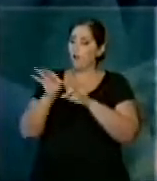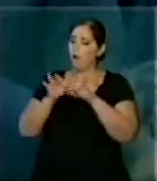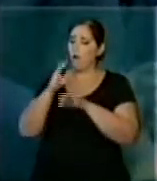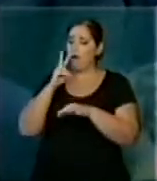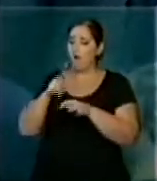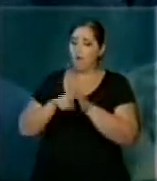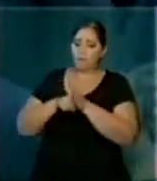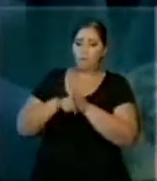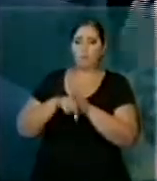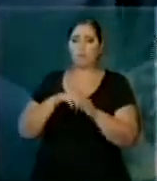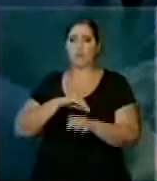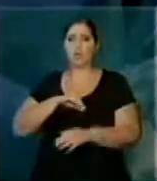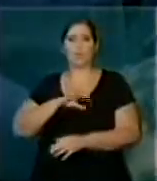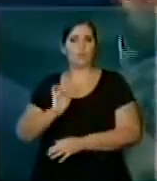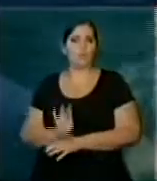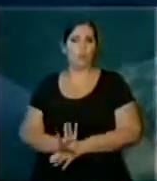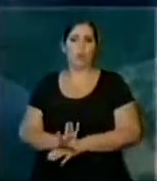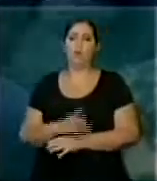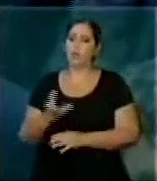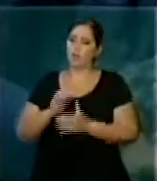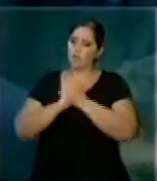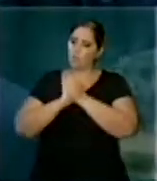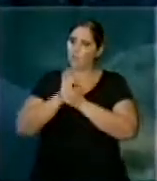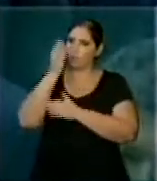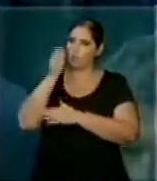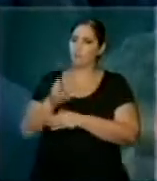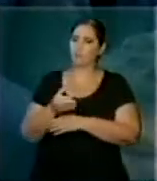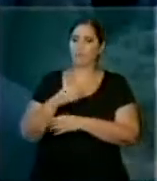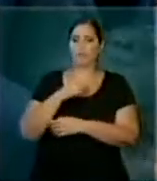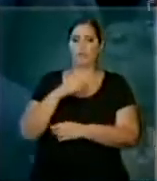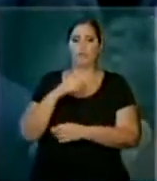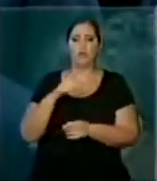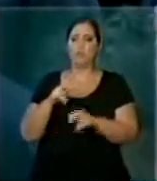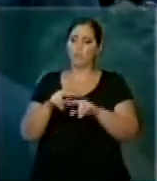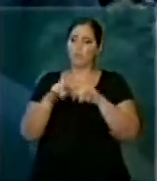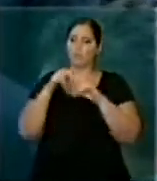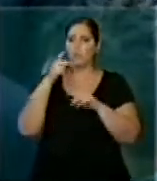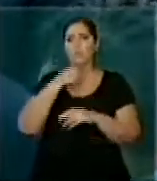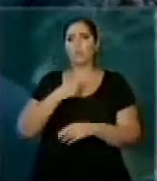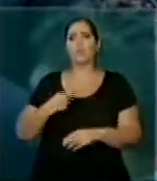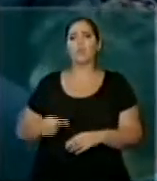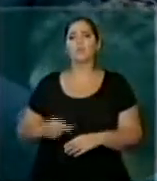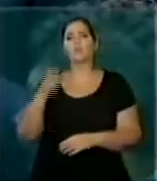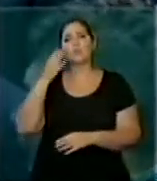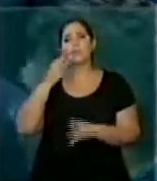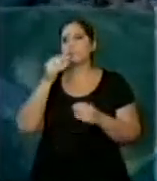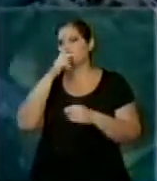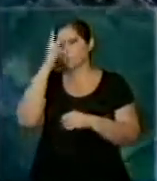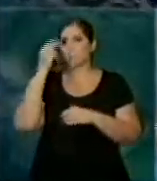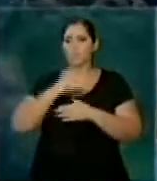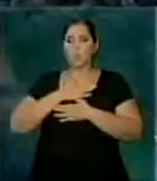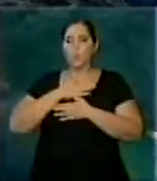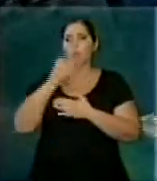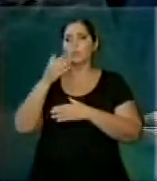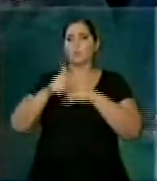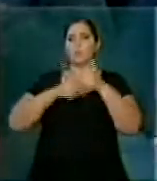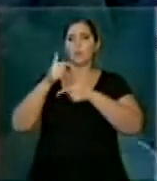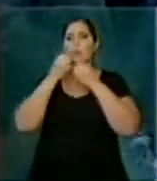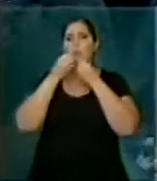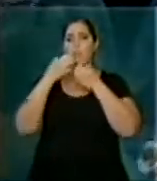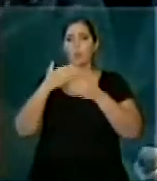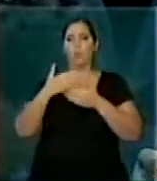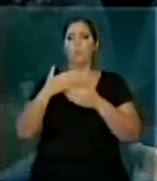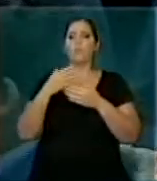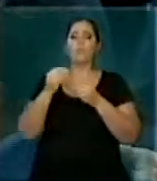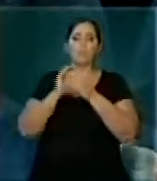salarial. Eu quero cumprimentar a V. Exª e é por isso, Sr. Presidente, que V. Exª é tão admirado pelos servidores desta casa.